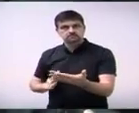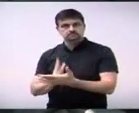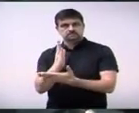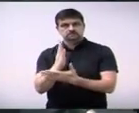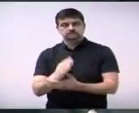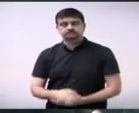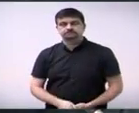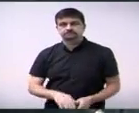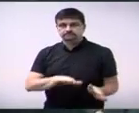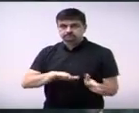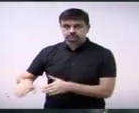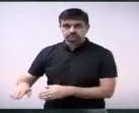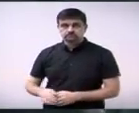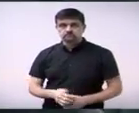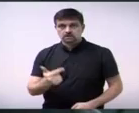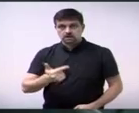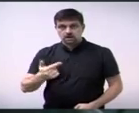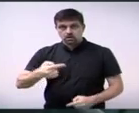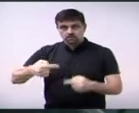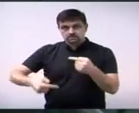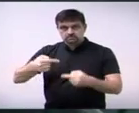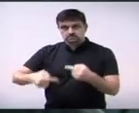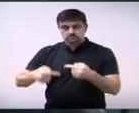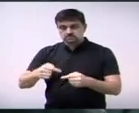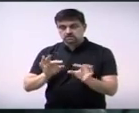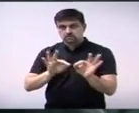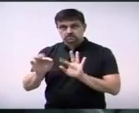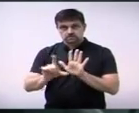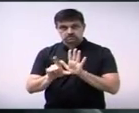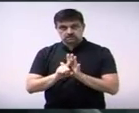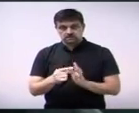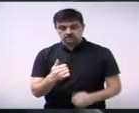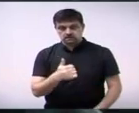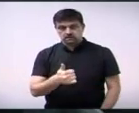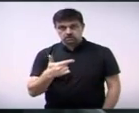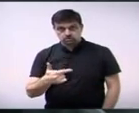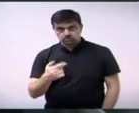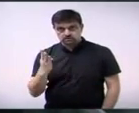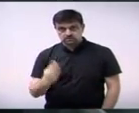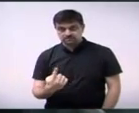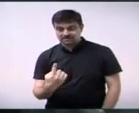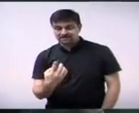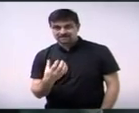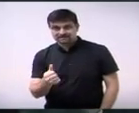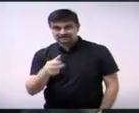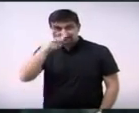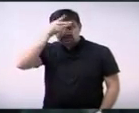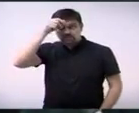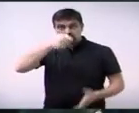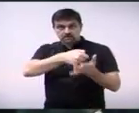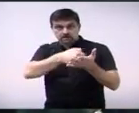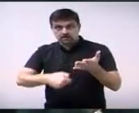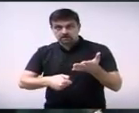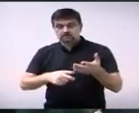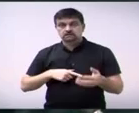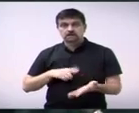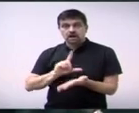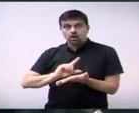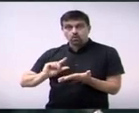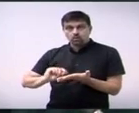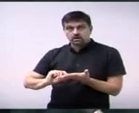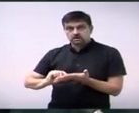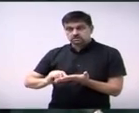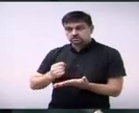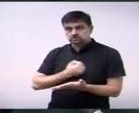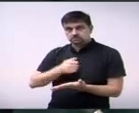Segundo a discussão do projeto de lei 12-16 do Executivo, que é da nova redação aos artigos 7